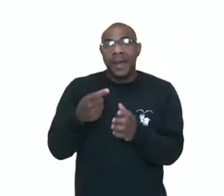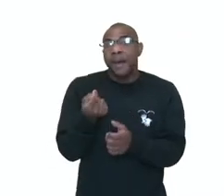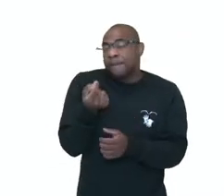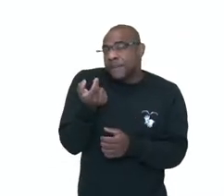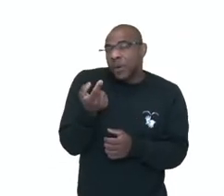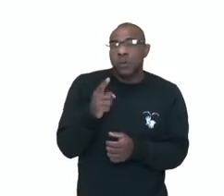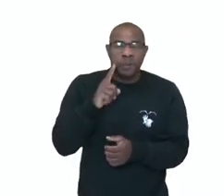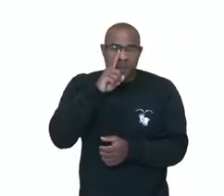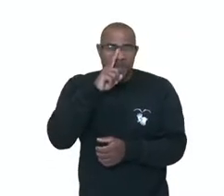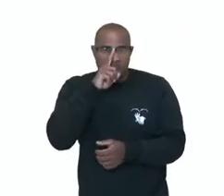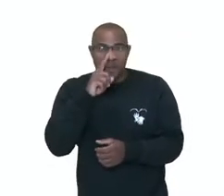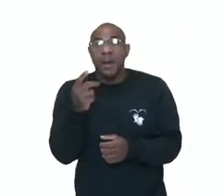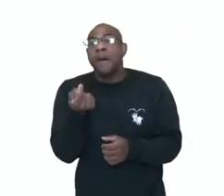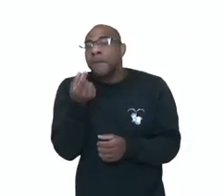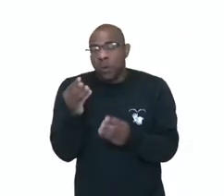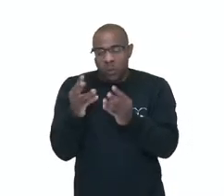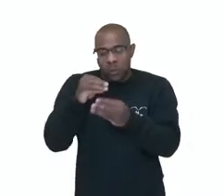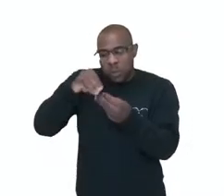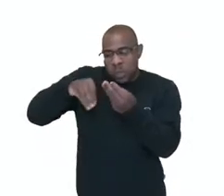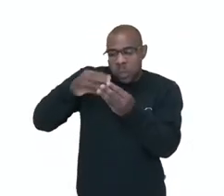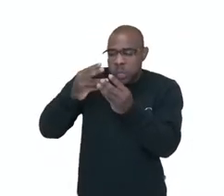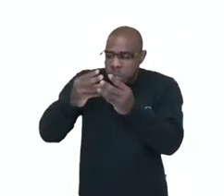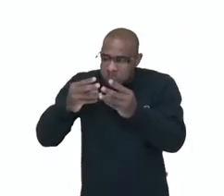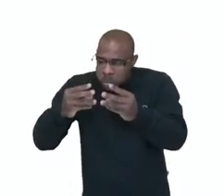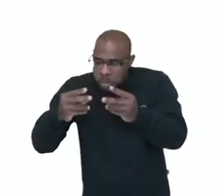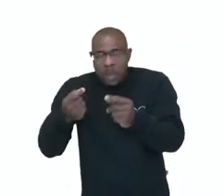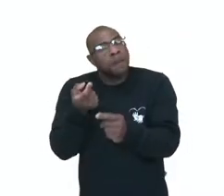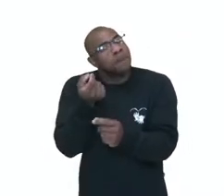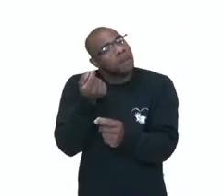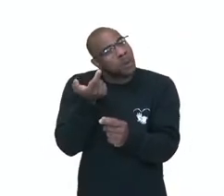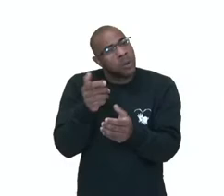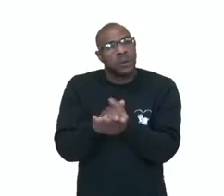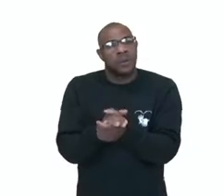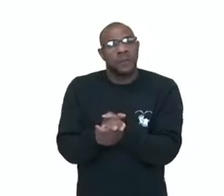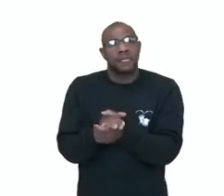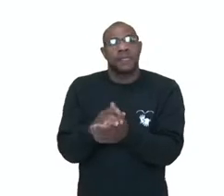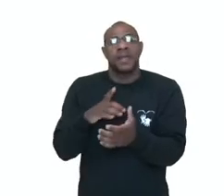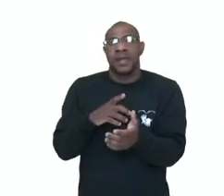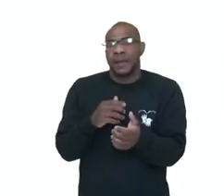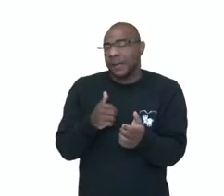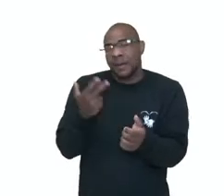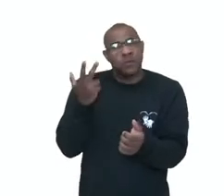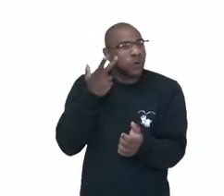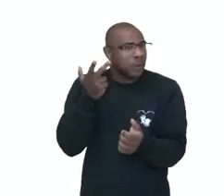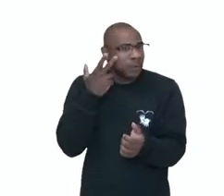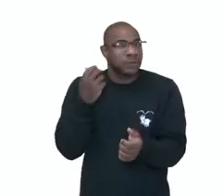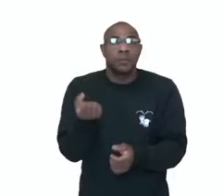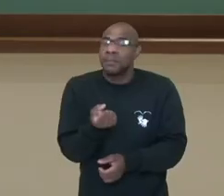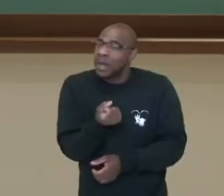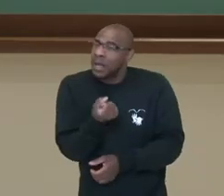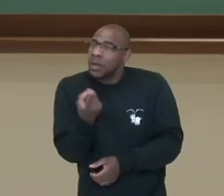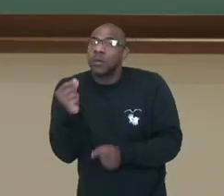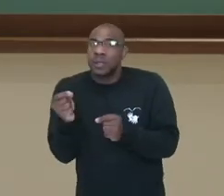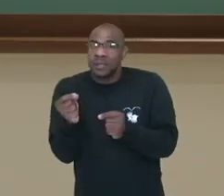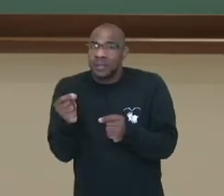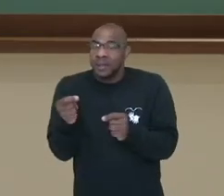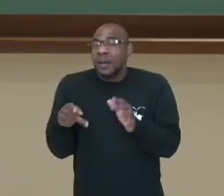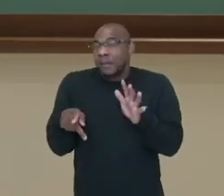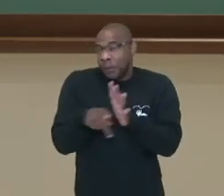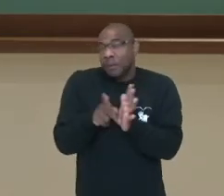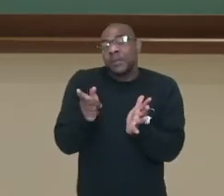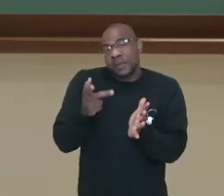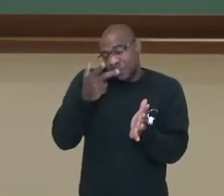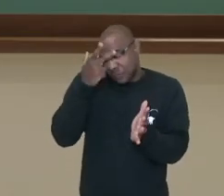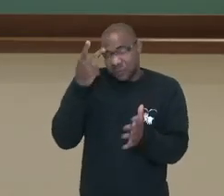e menos solúvel, certo? Que é a excreta comum, né? Em maior quantidade dos mamíferos, por